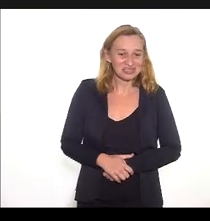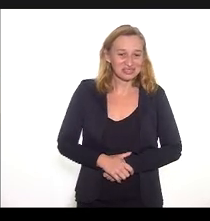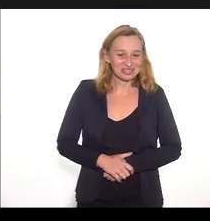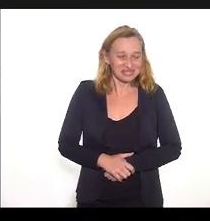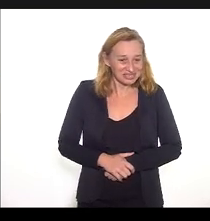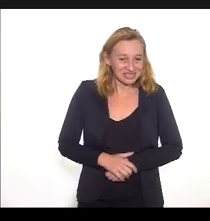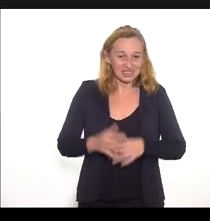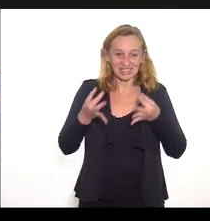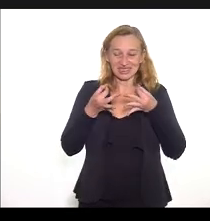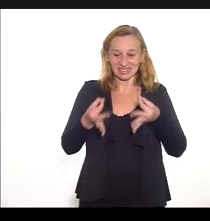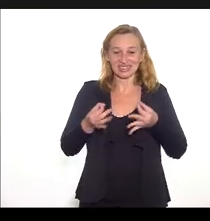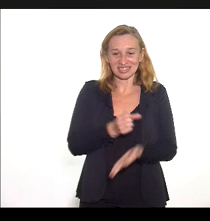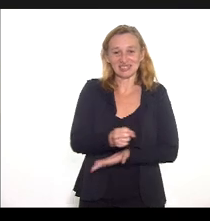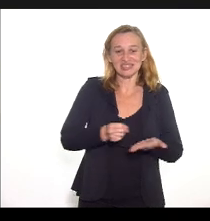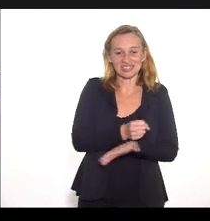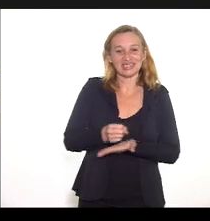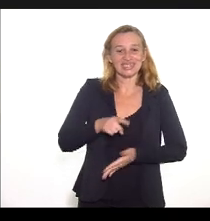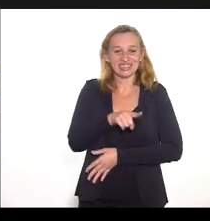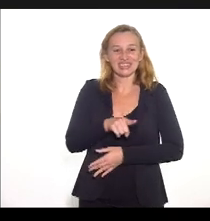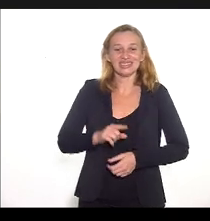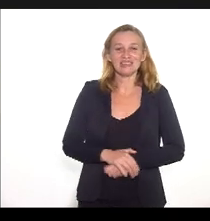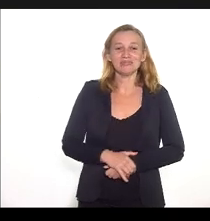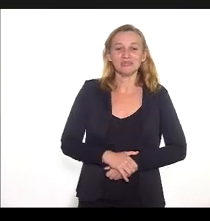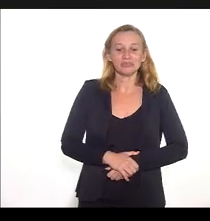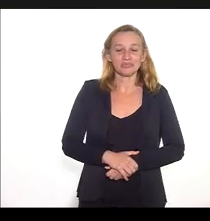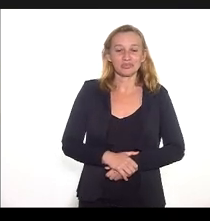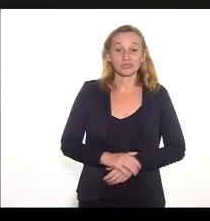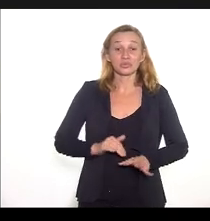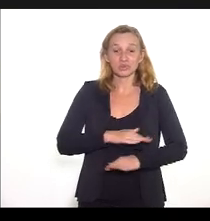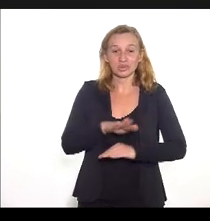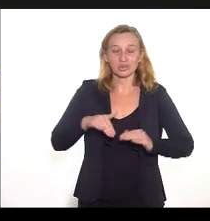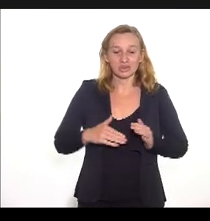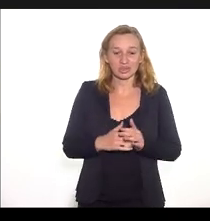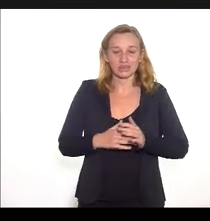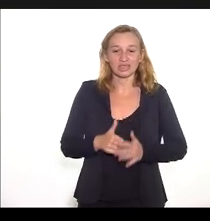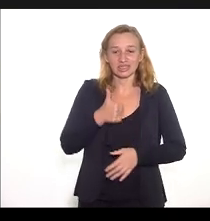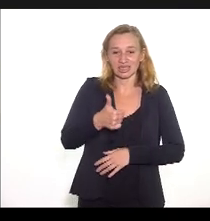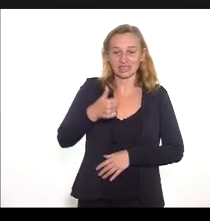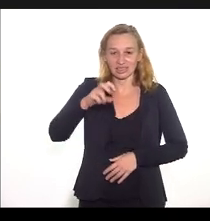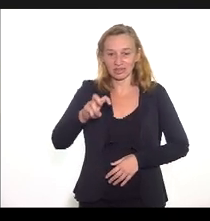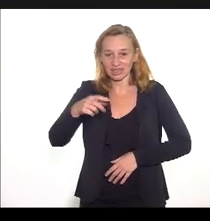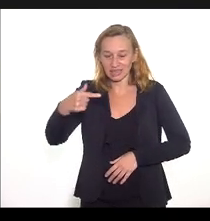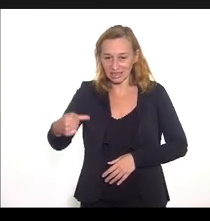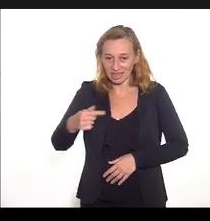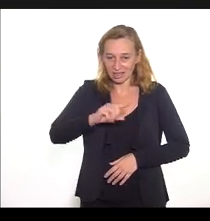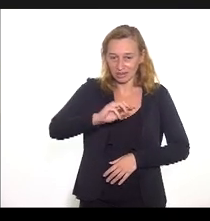Atenção básica aqui, uma subfunção, um total de R$ 157